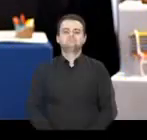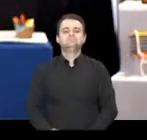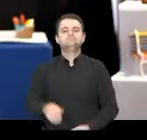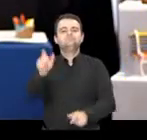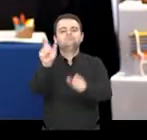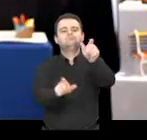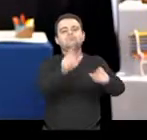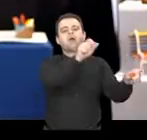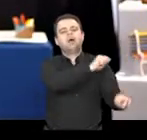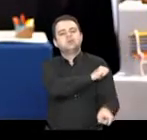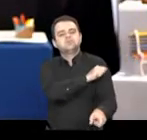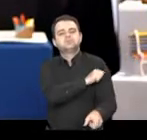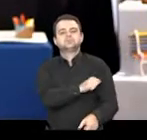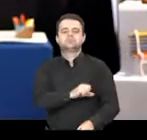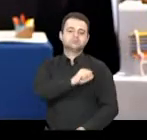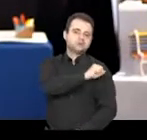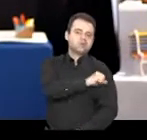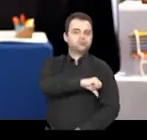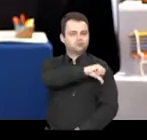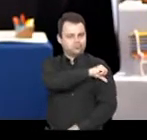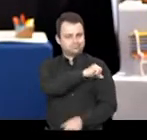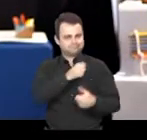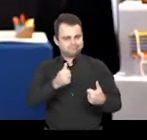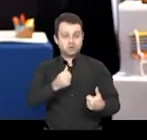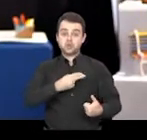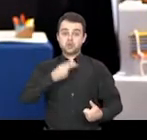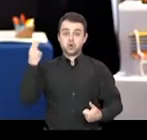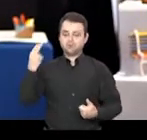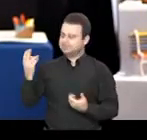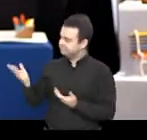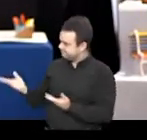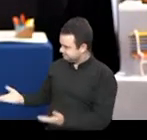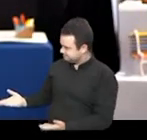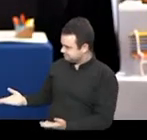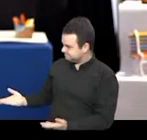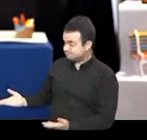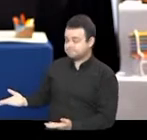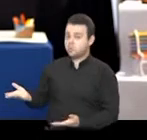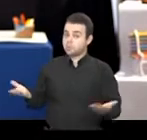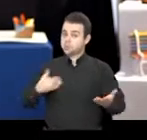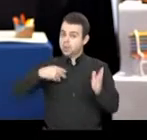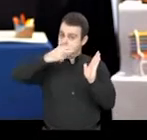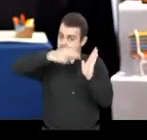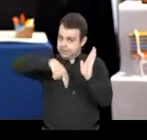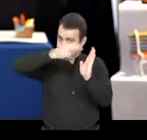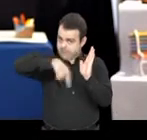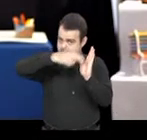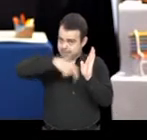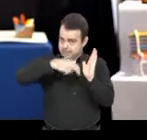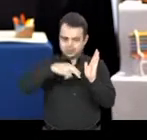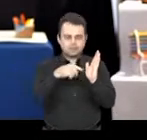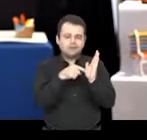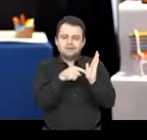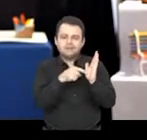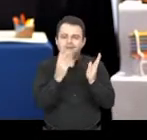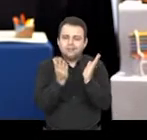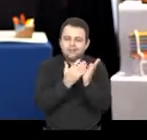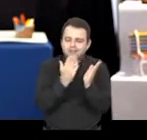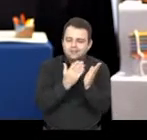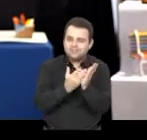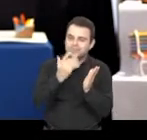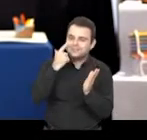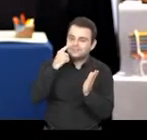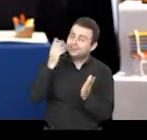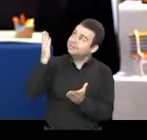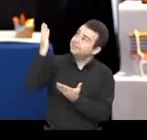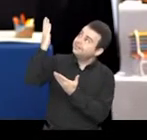Olá, alunos do oitavo e nono anos. Eu sou a professora Catiuzzi e vou ler para vocês hoje um trecho deste livro do